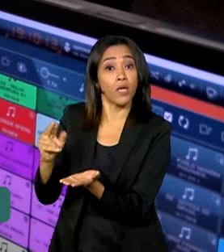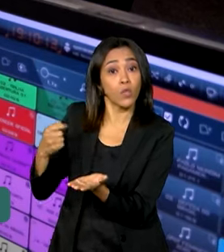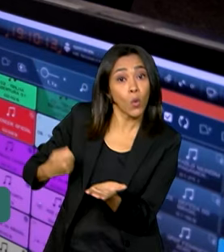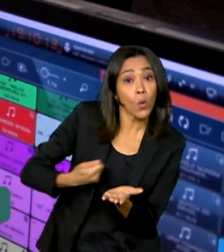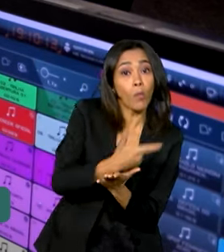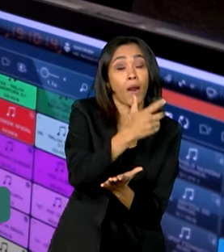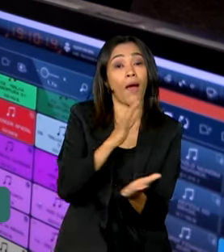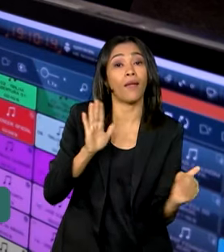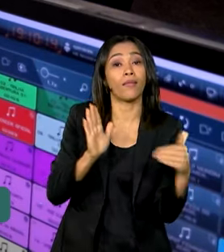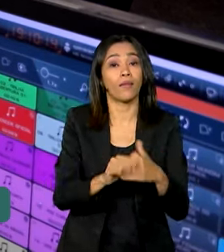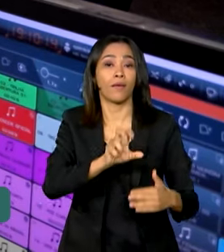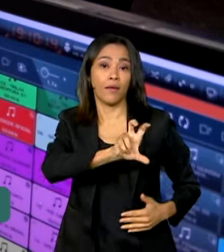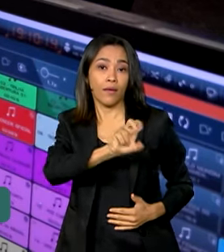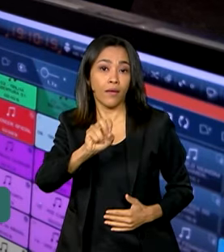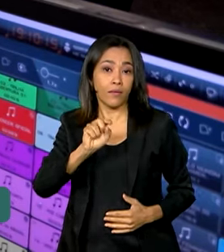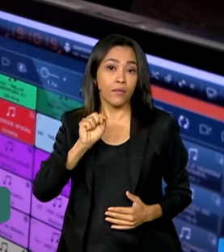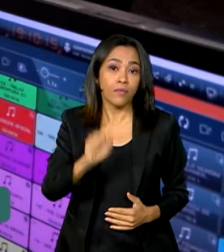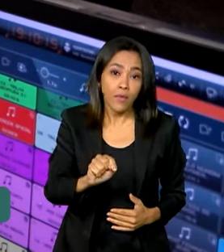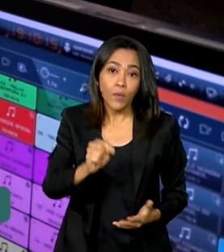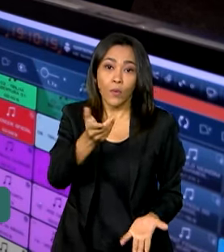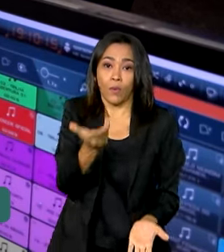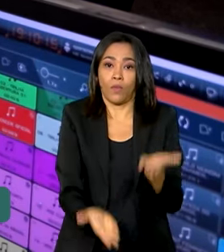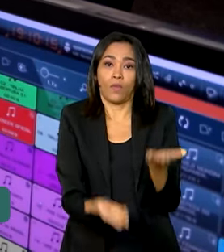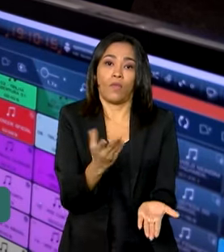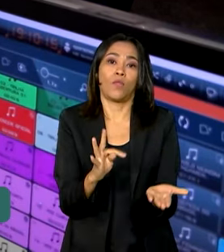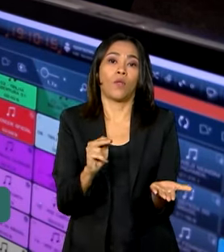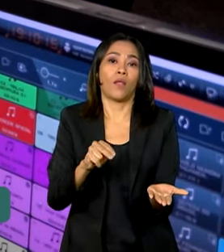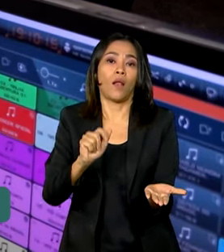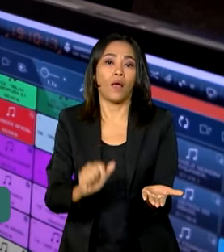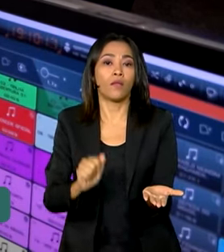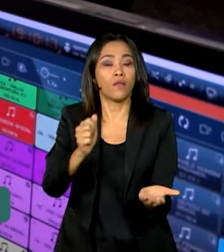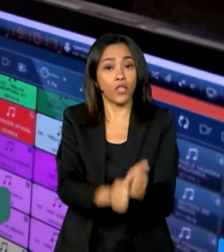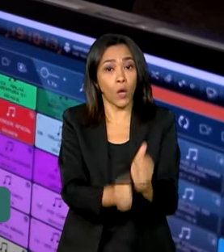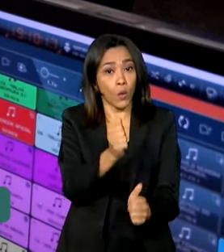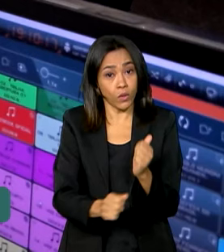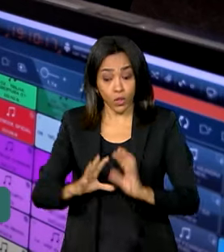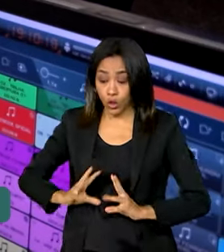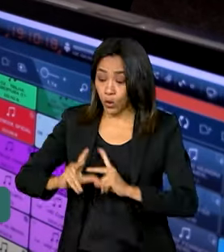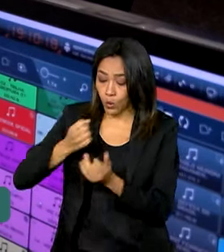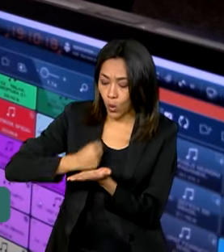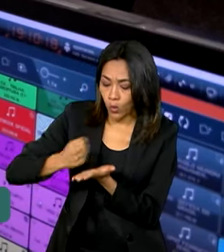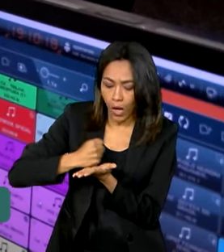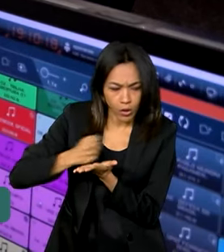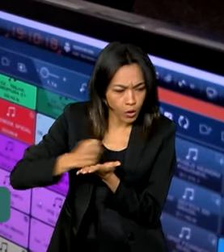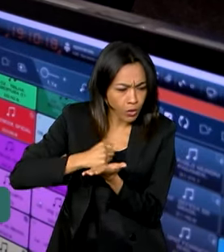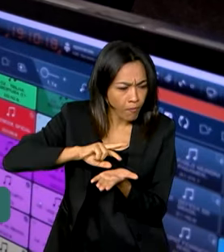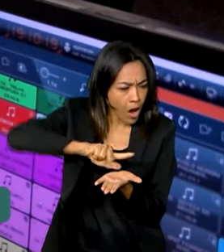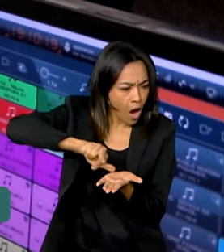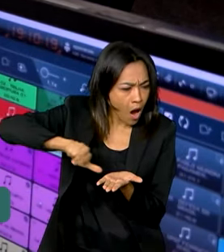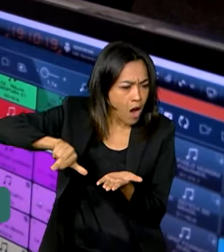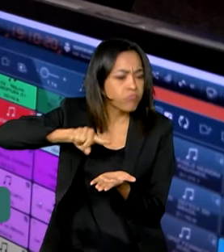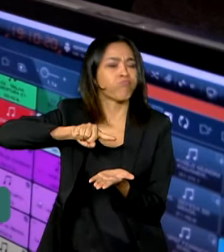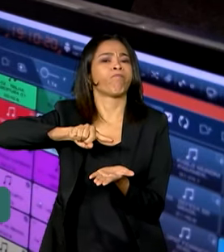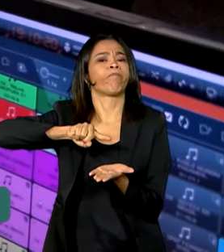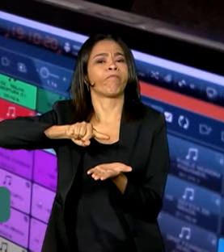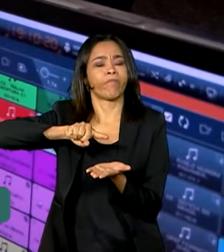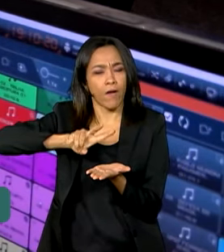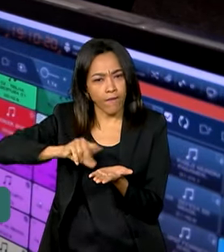até 500 mil toneladas de arroz e todos os contratos que nós executarmos será feito